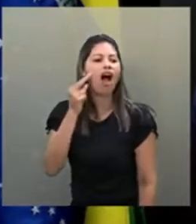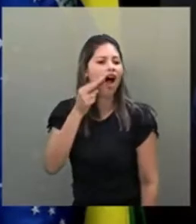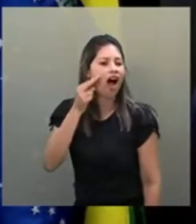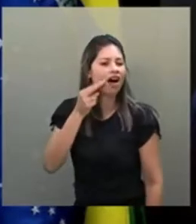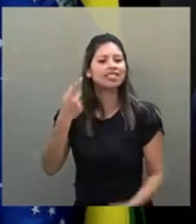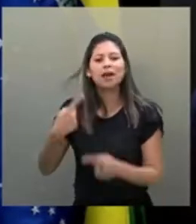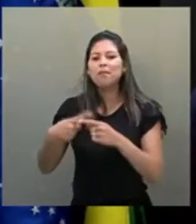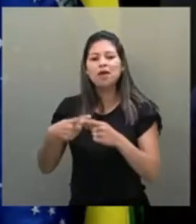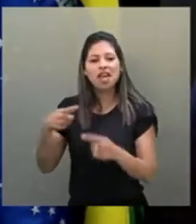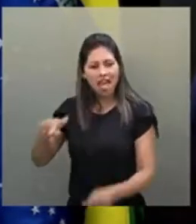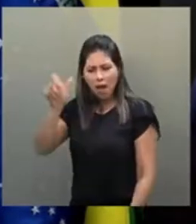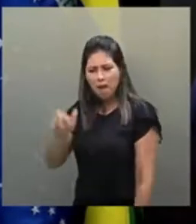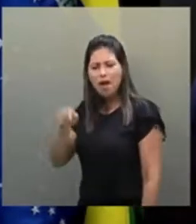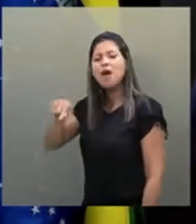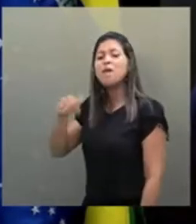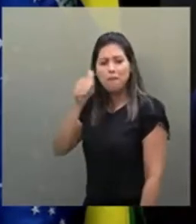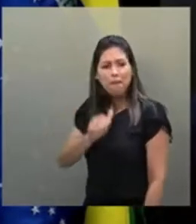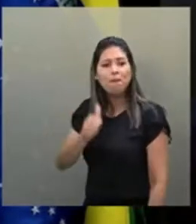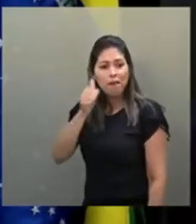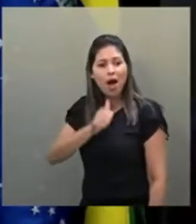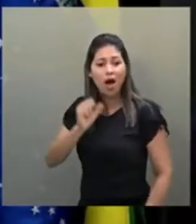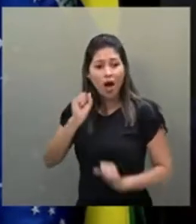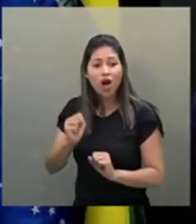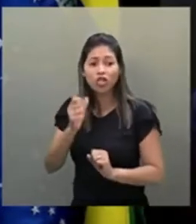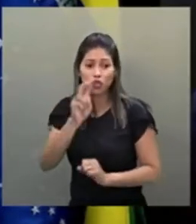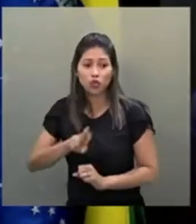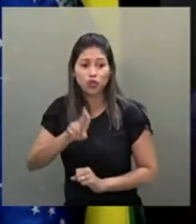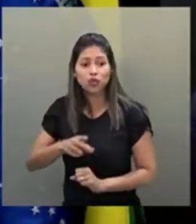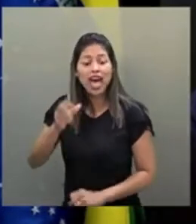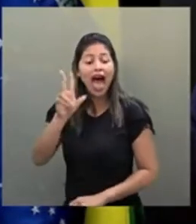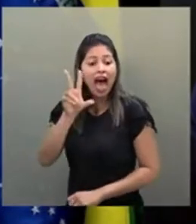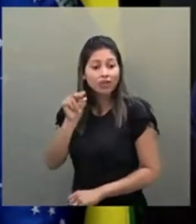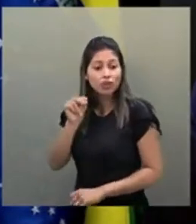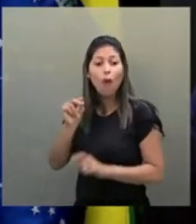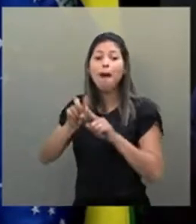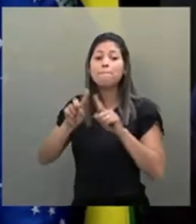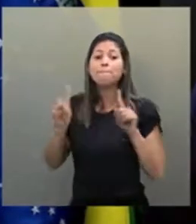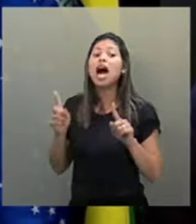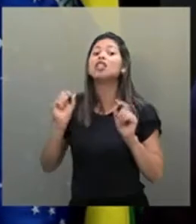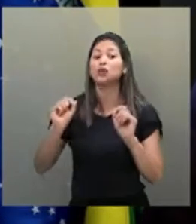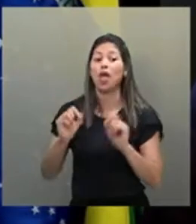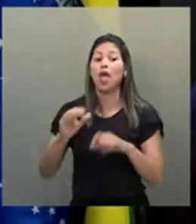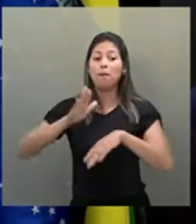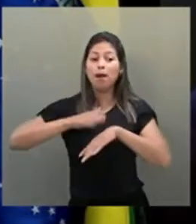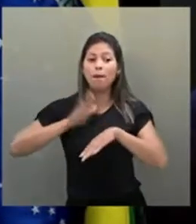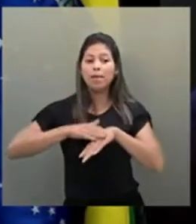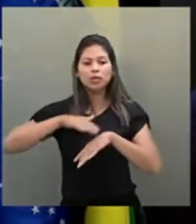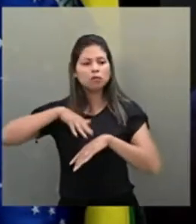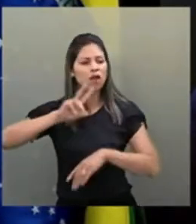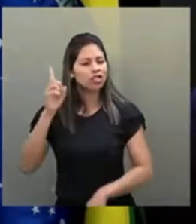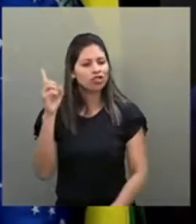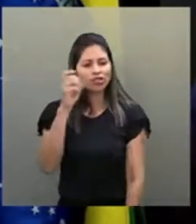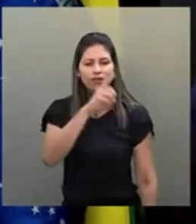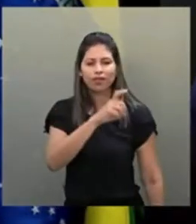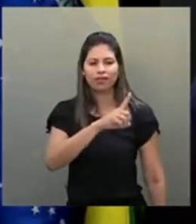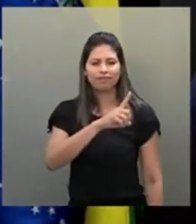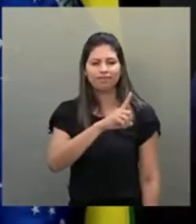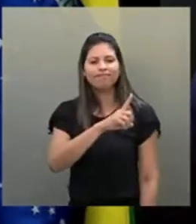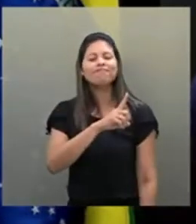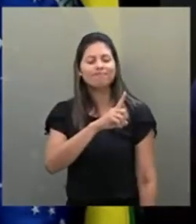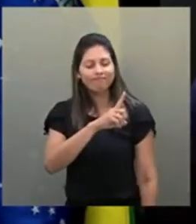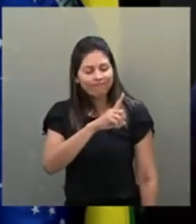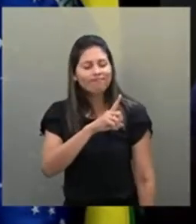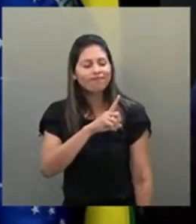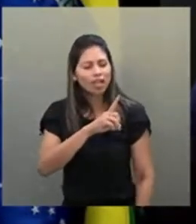Embora homem pode usar rosa e menina pode usar azul, sim. Porque nos momentos mais difíceis, nos